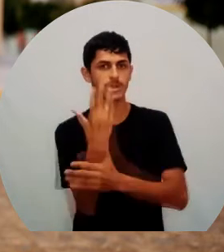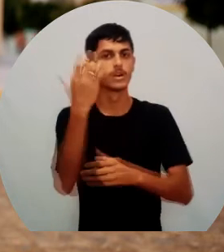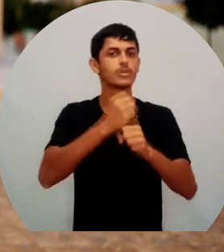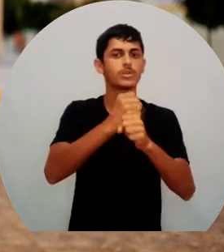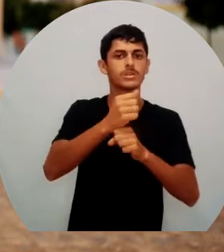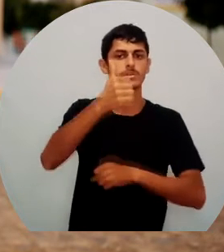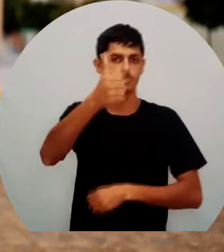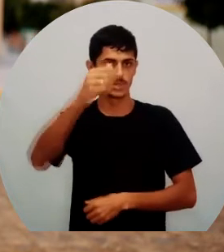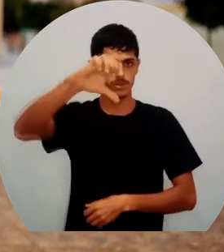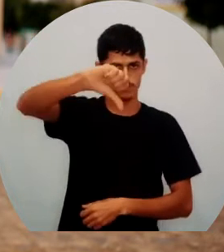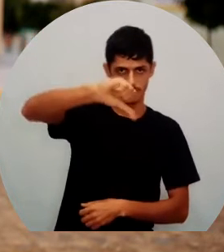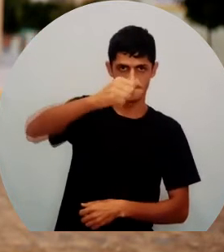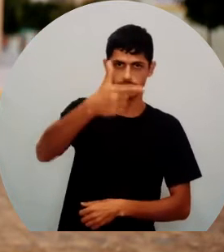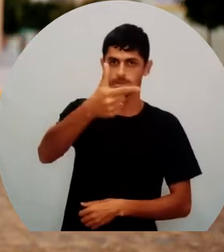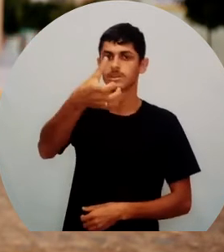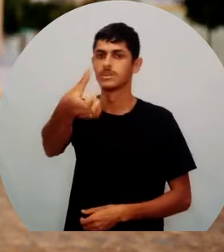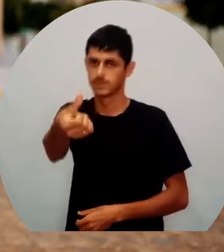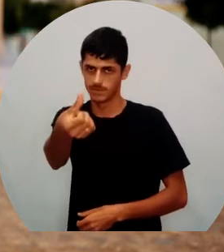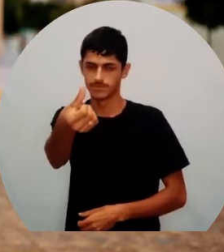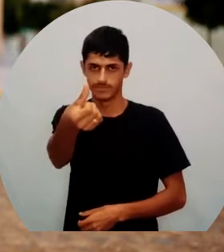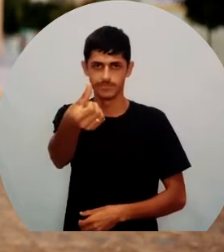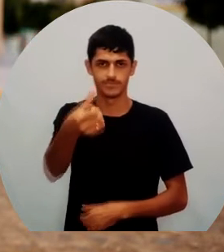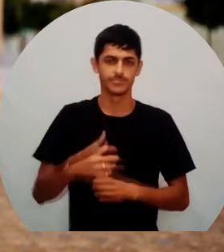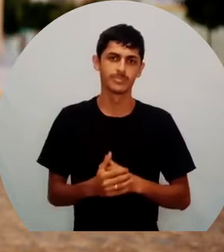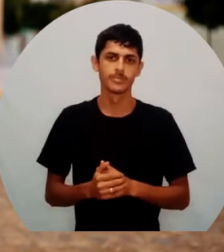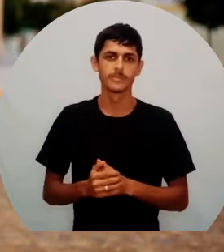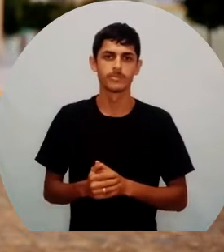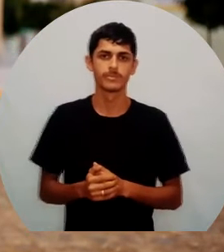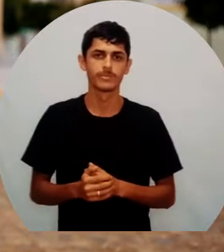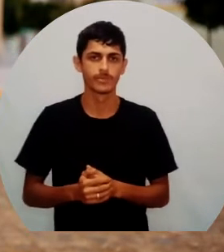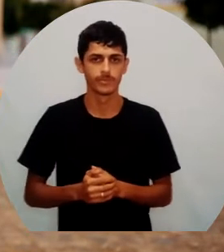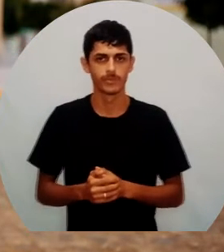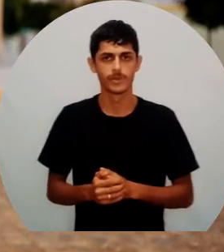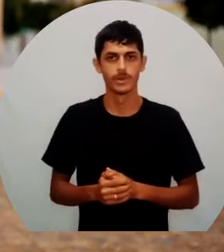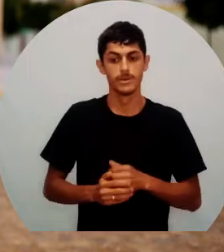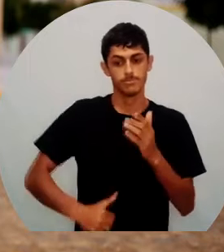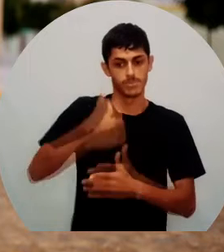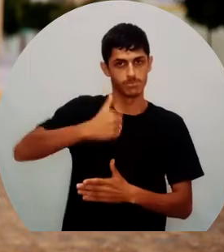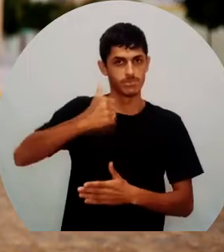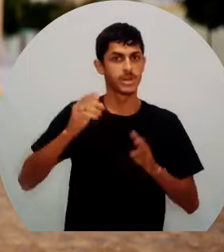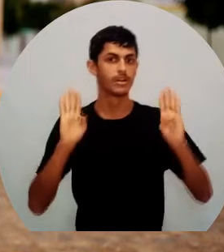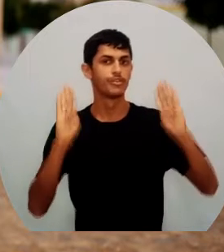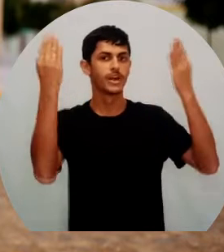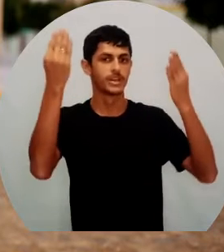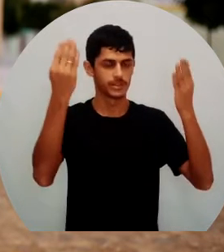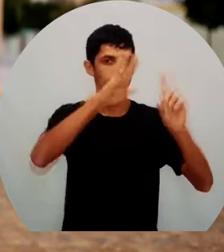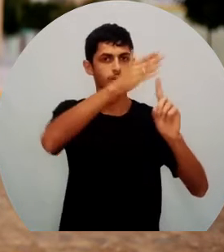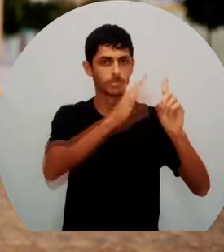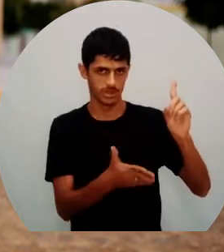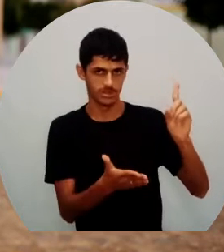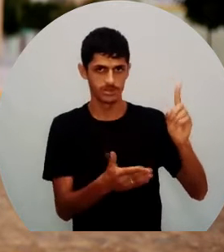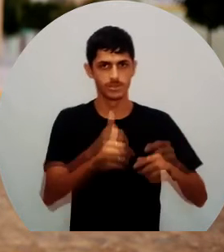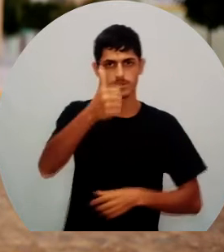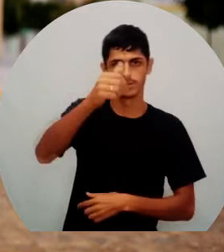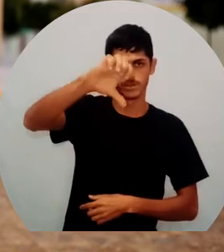ano de 1926. Entendo, no dia 19 de março desse ano, a primeira festa de São José. Tivemos